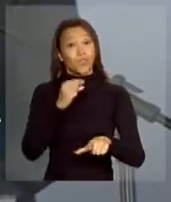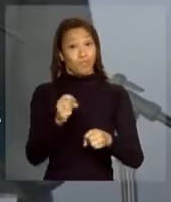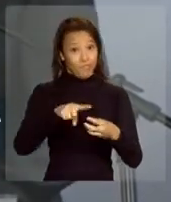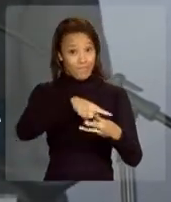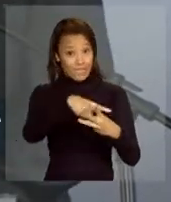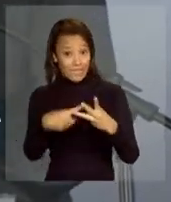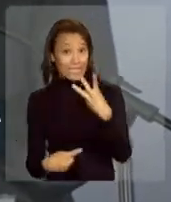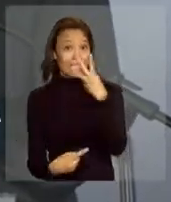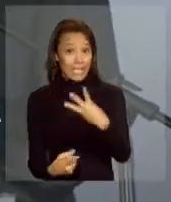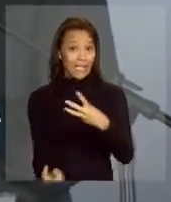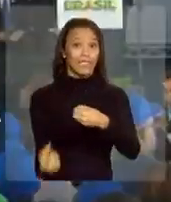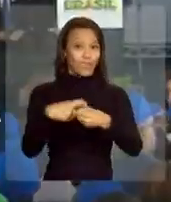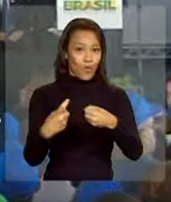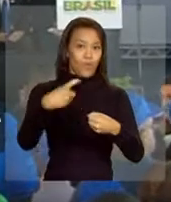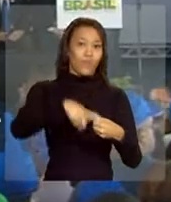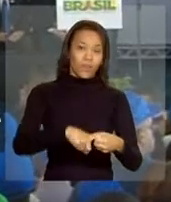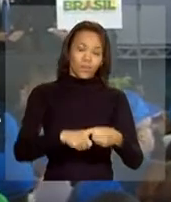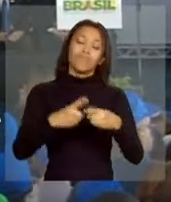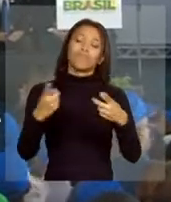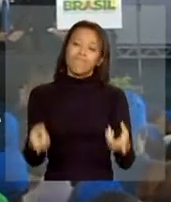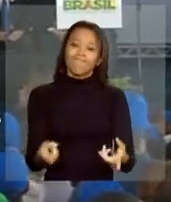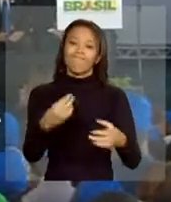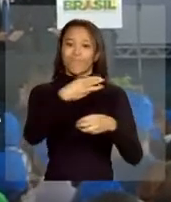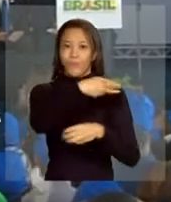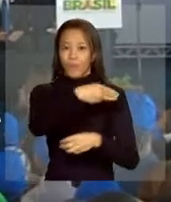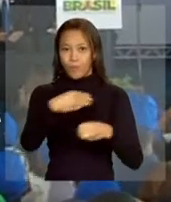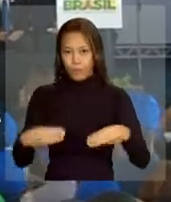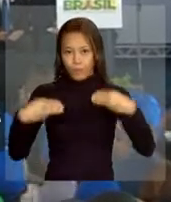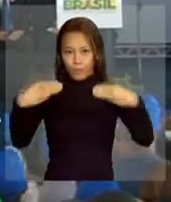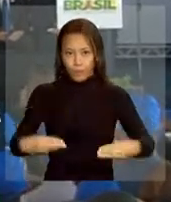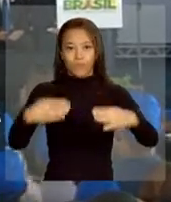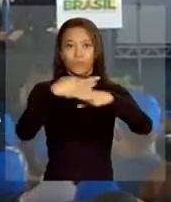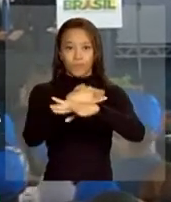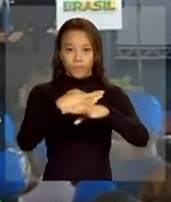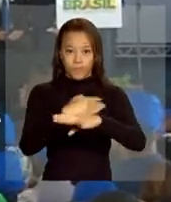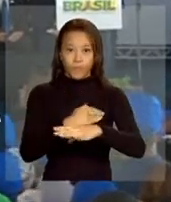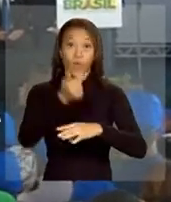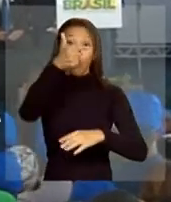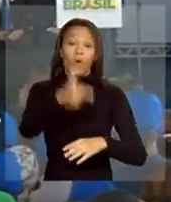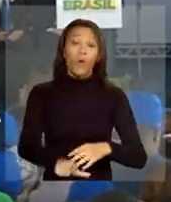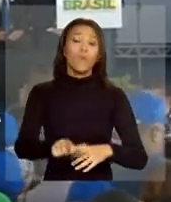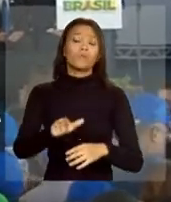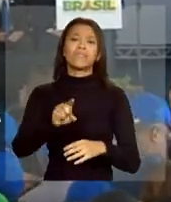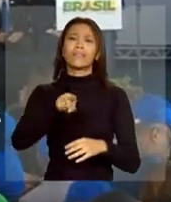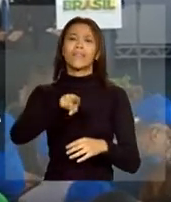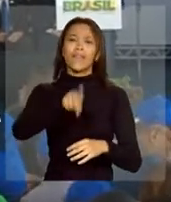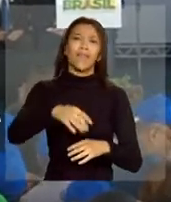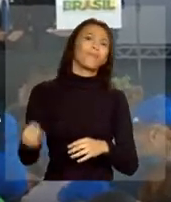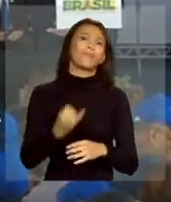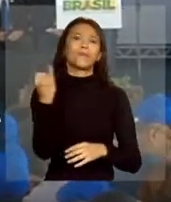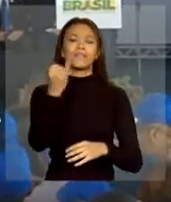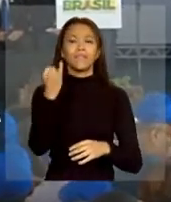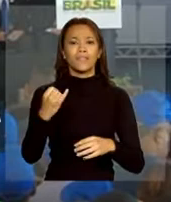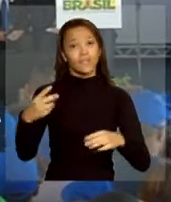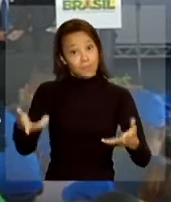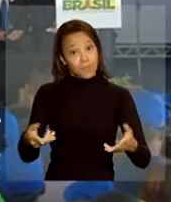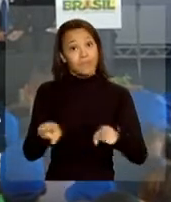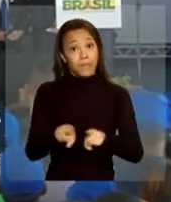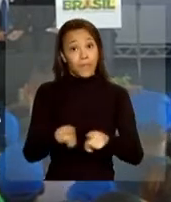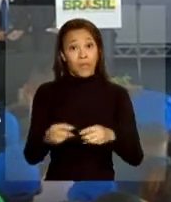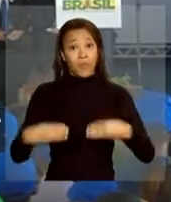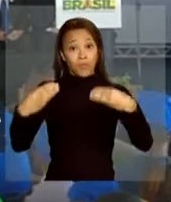também com o Ministério das Cidades. Outra coisa importante é com o Ministério da Saúde.